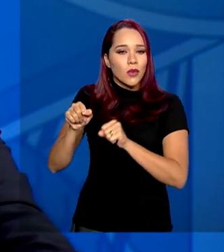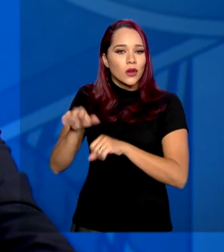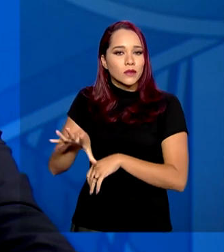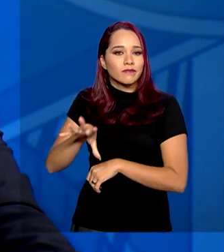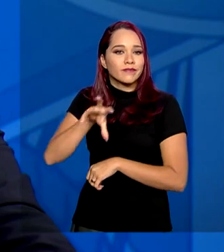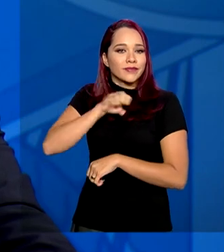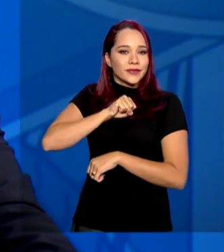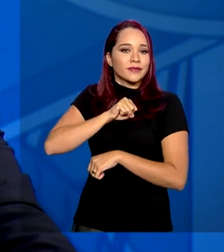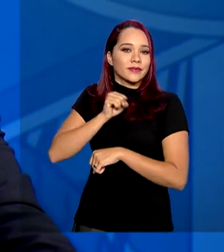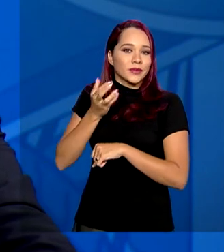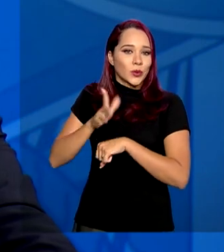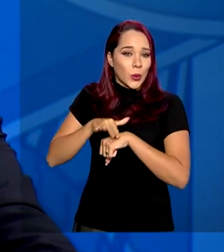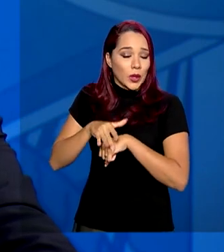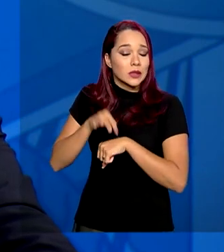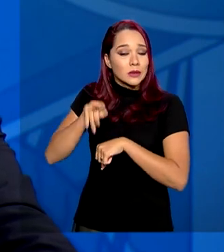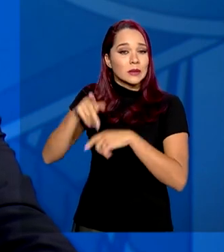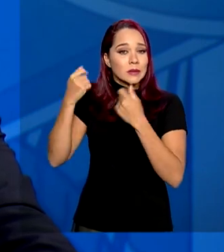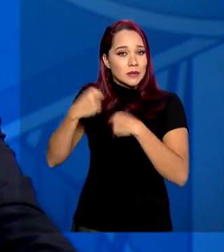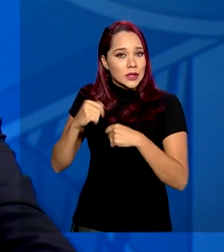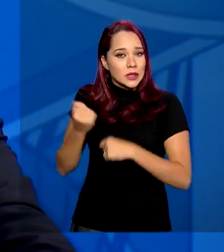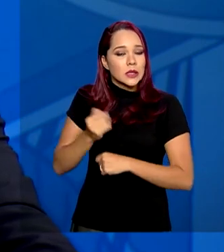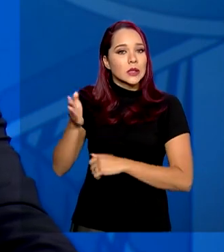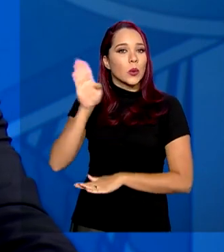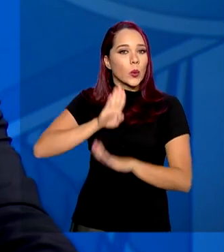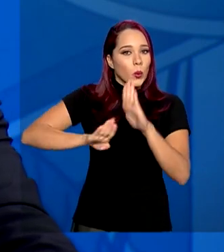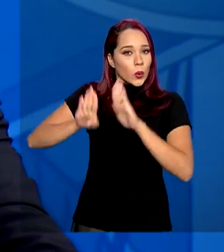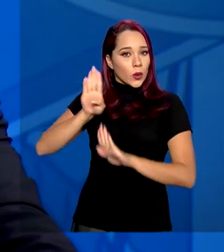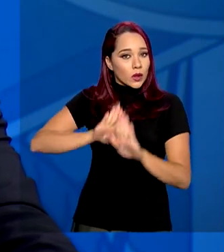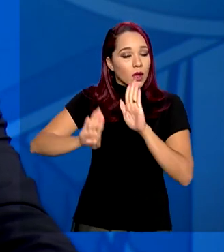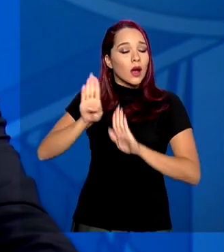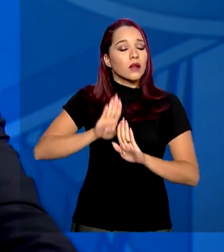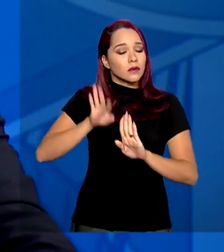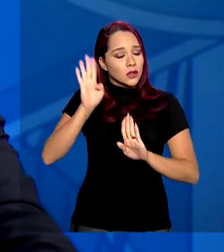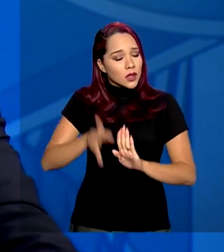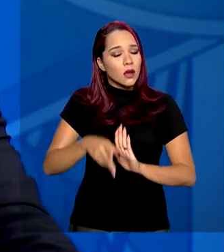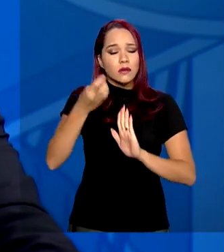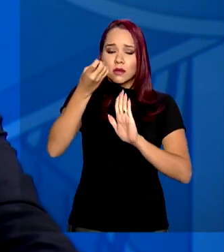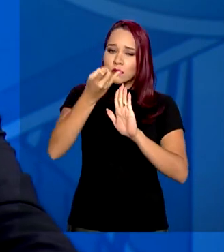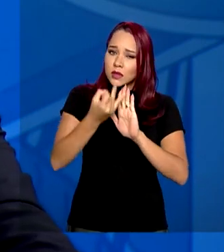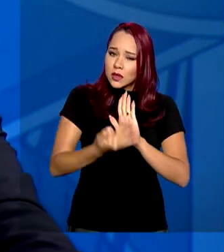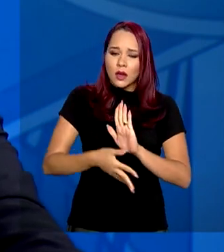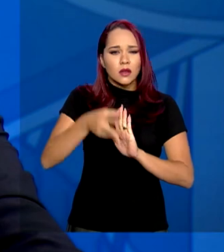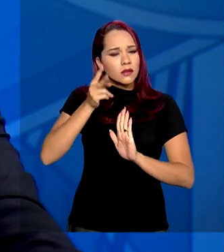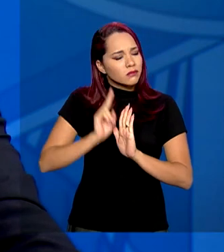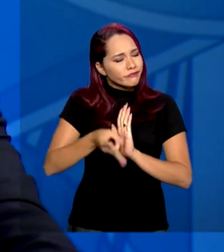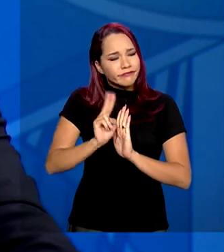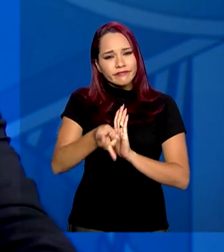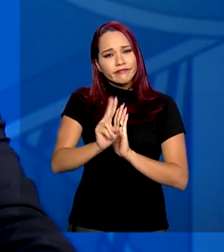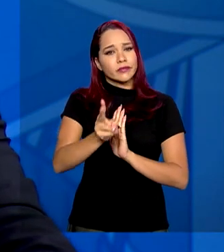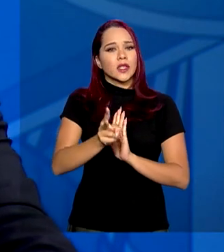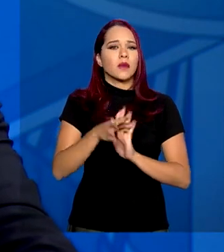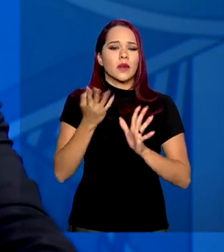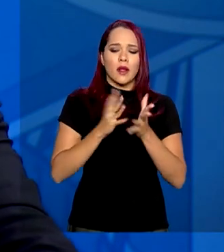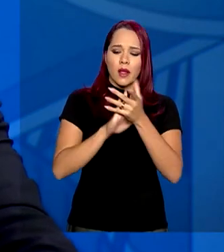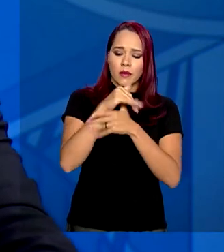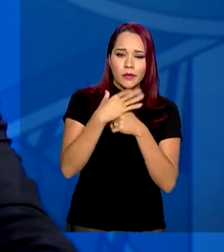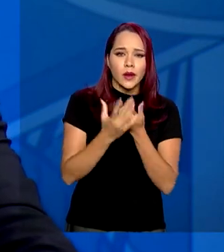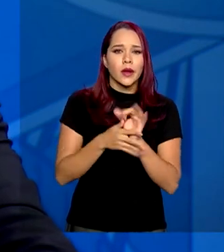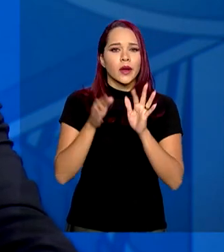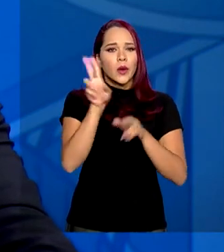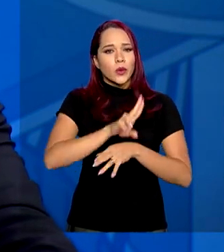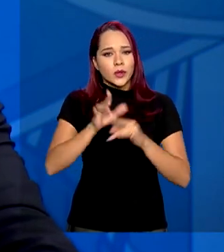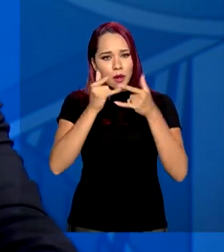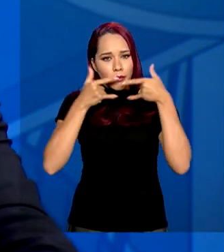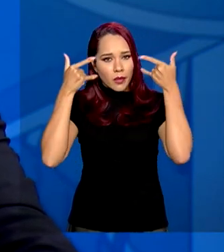afetados e que eles devem tomar precauções que a gente vem relatando sistematicamente. Lavar as mãos, usar